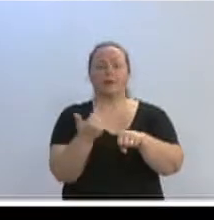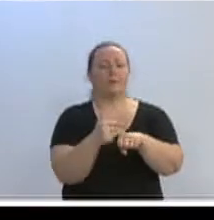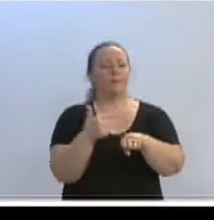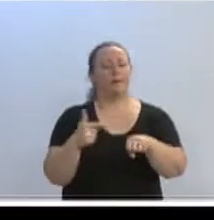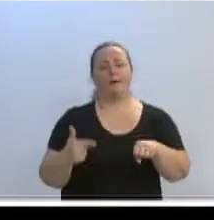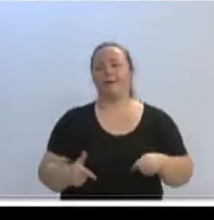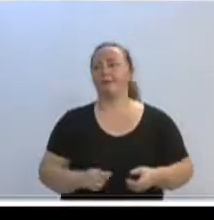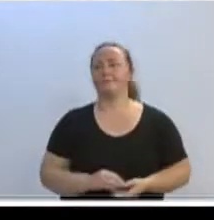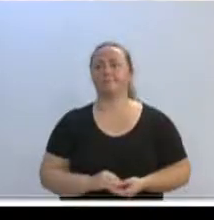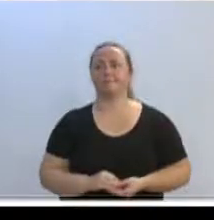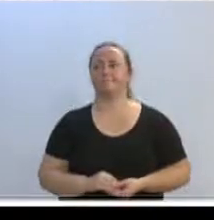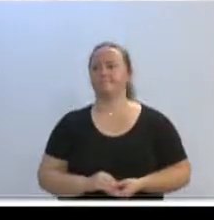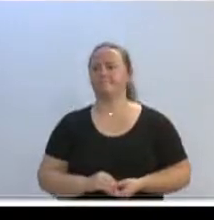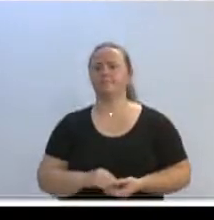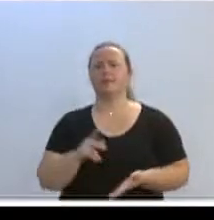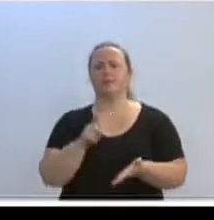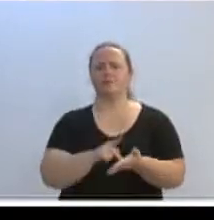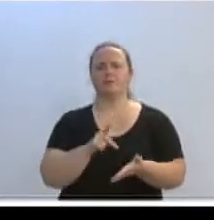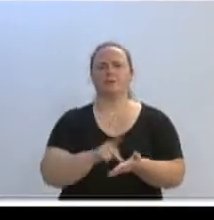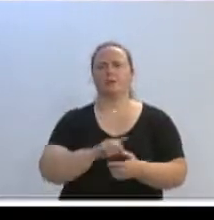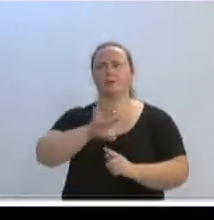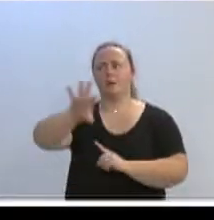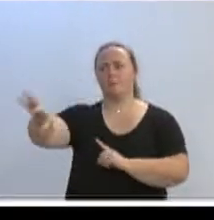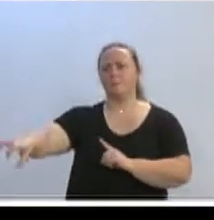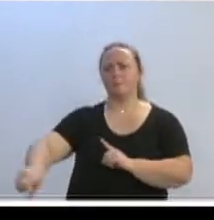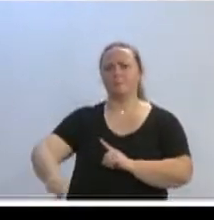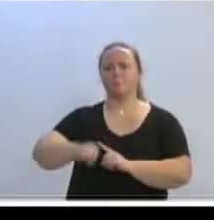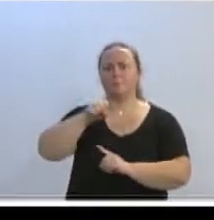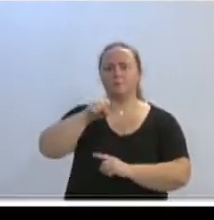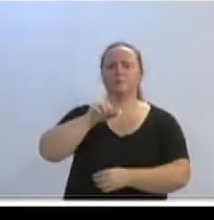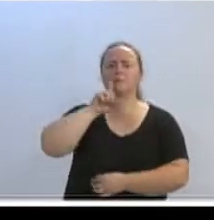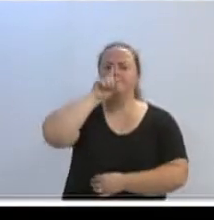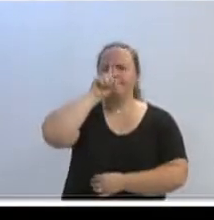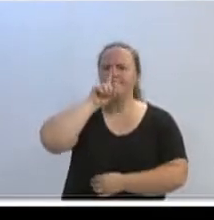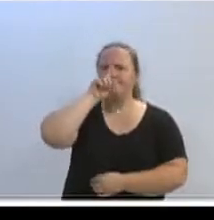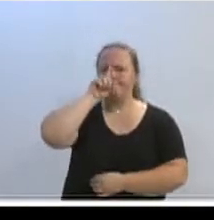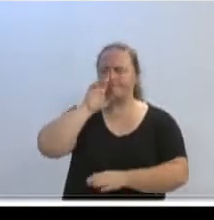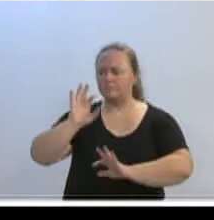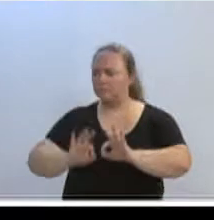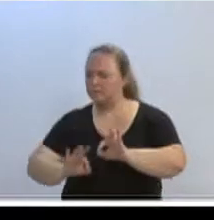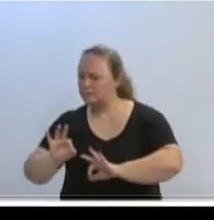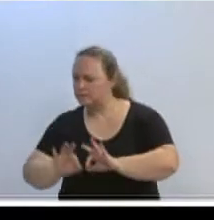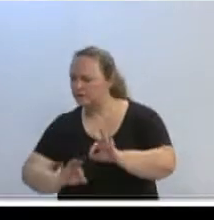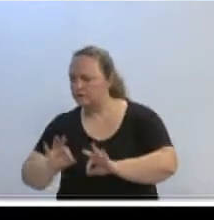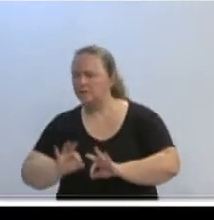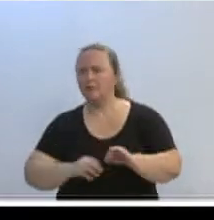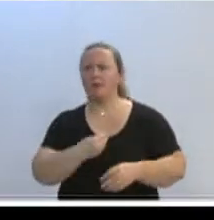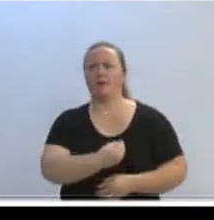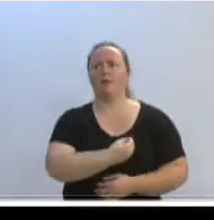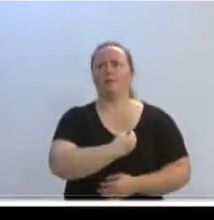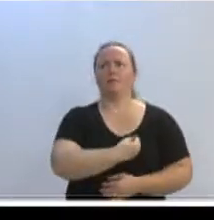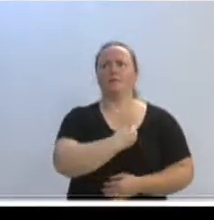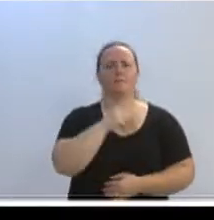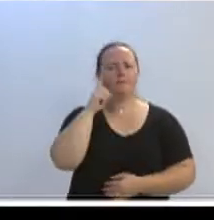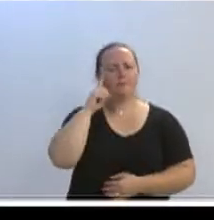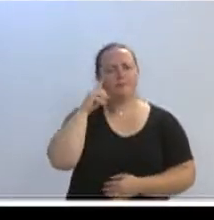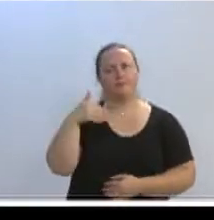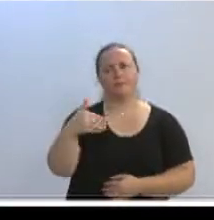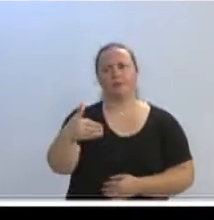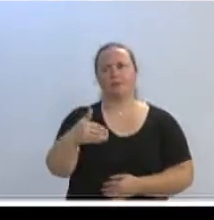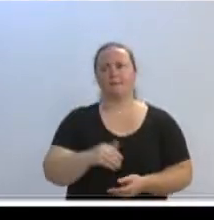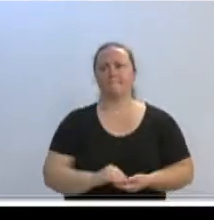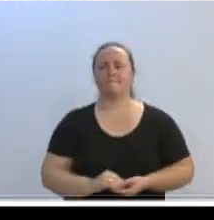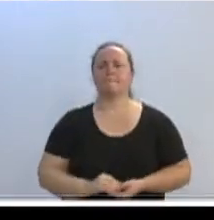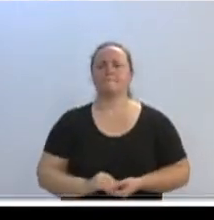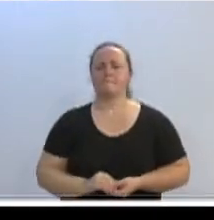água a quase mil metros dentro do mato, assim, muito perigoso para a gente ir lá arrumar. E é a nossa vida no dia a dia, assim. Primeiro lugar,